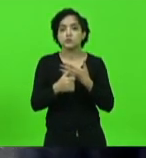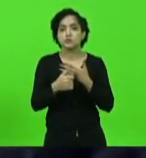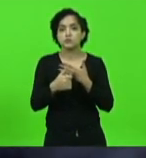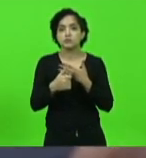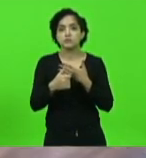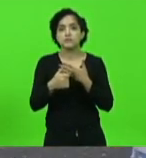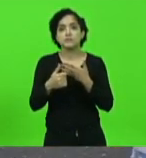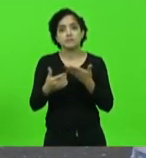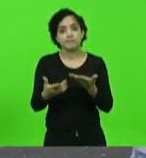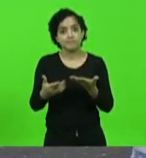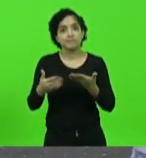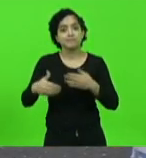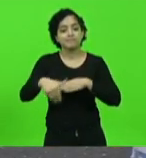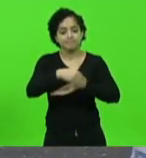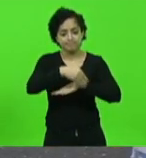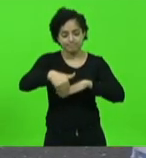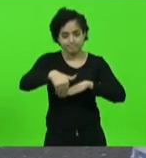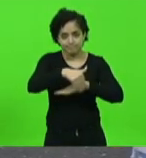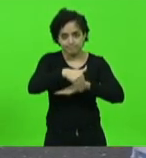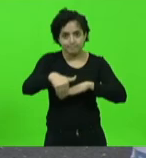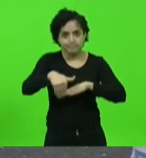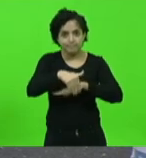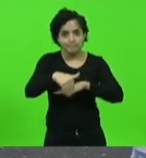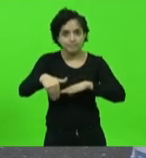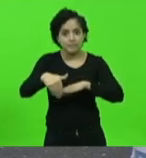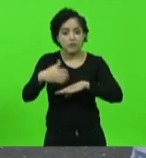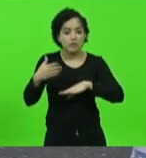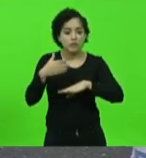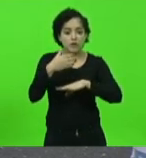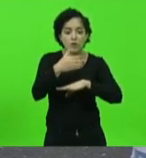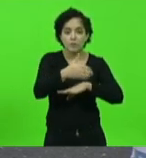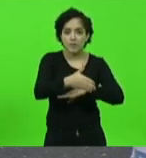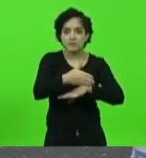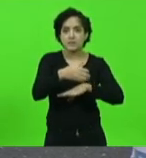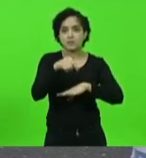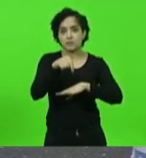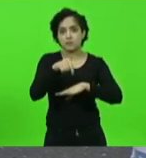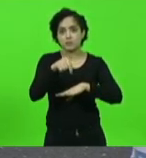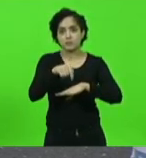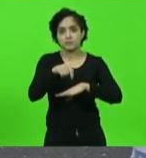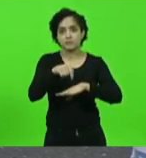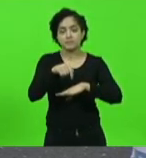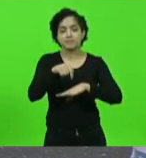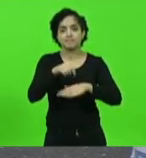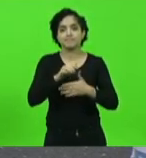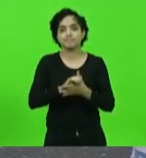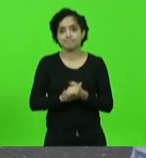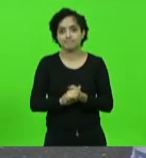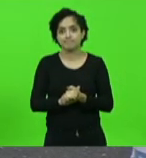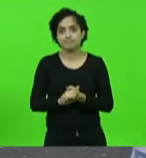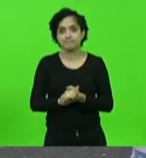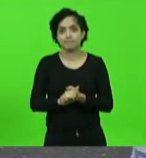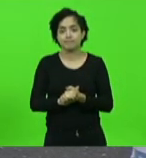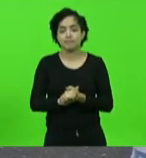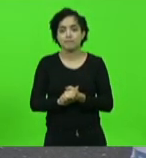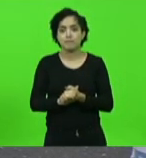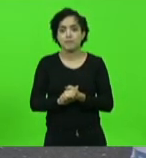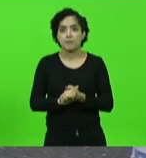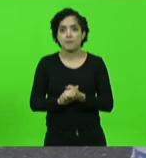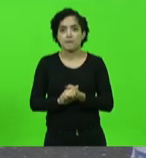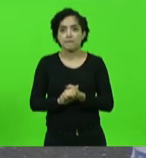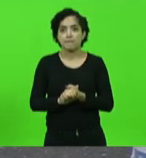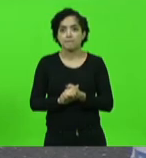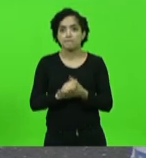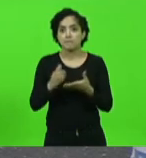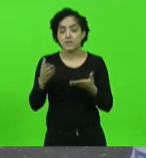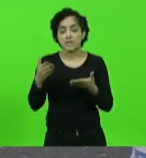terão que passar necessariamente pelo Porto Seco de Dionísio Serqueira em